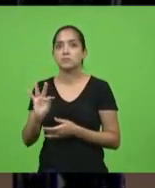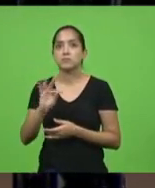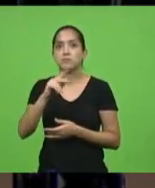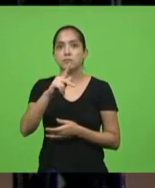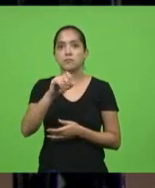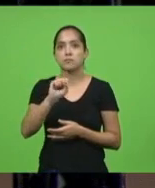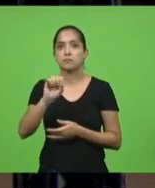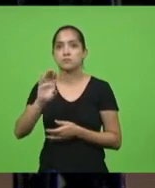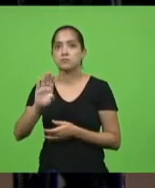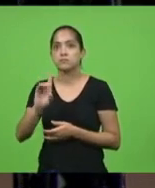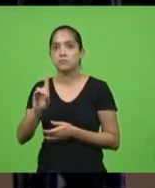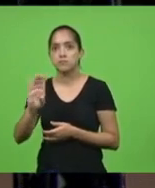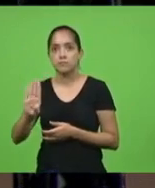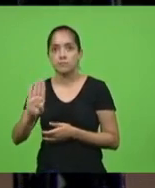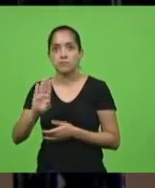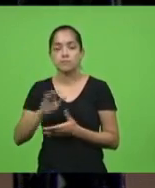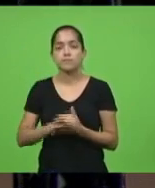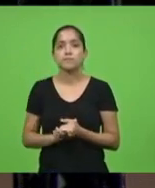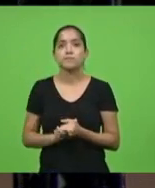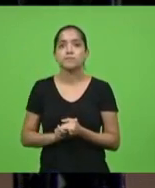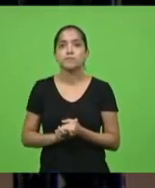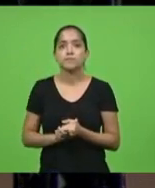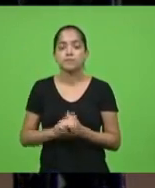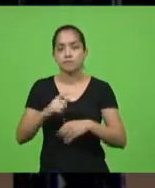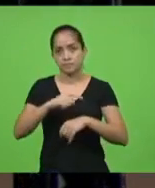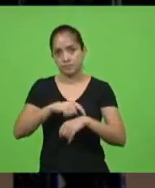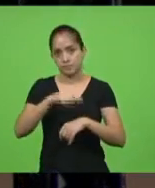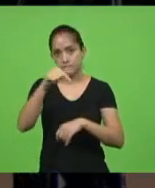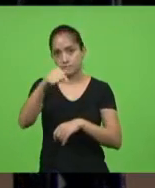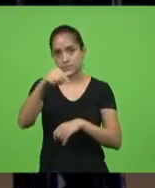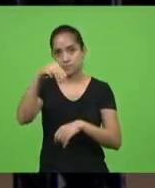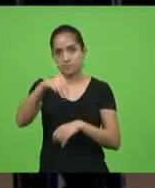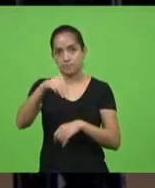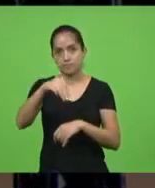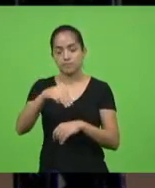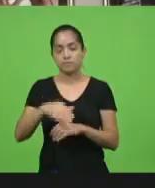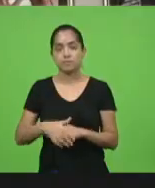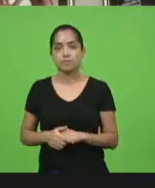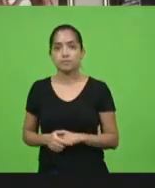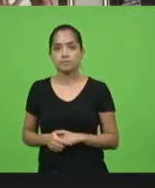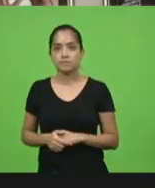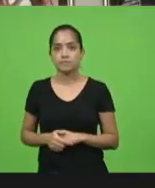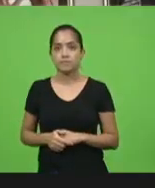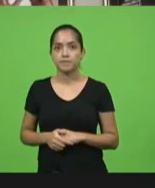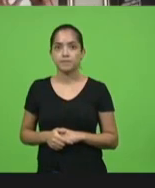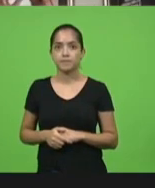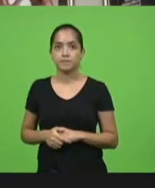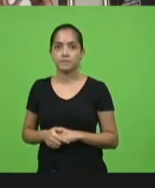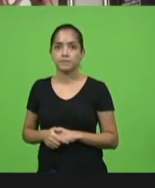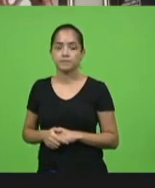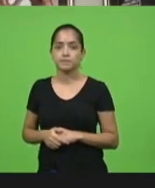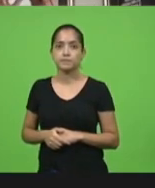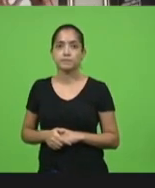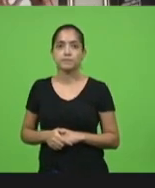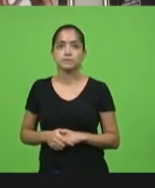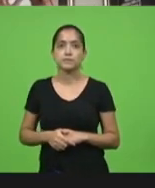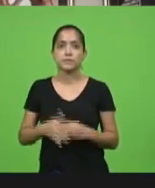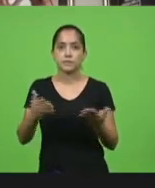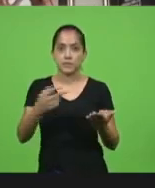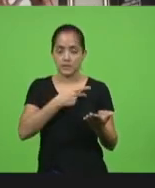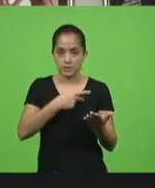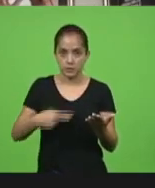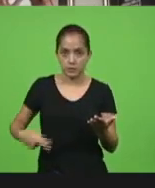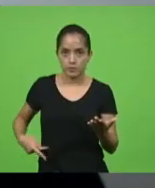republicanos por um tempo de até sete minutos e meio senhor presidente senhoras e senhores